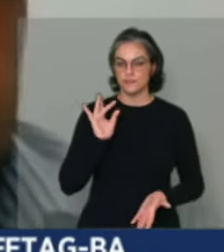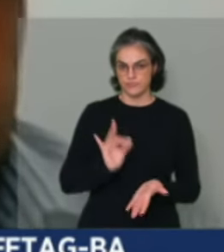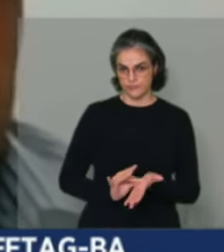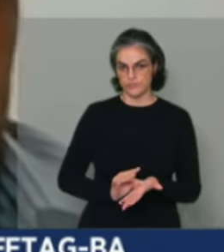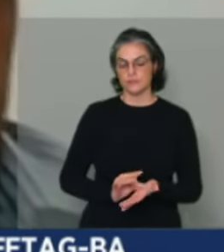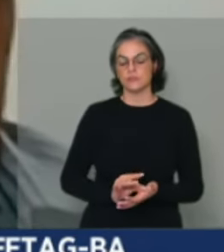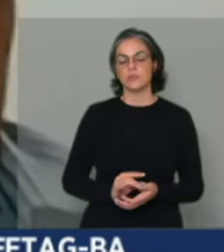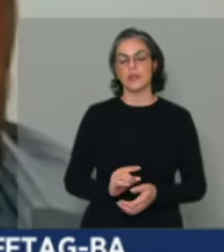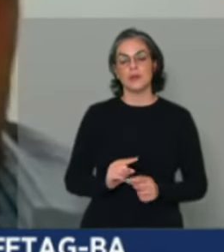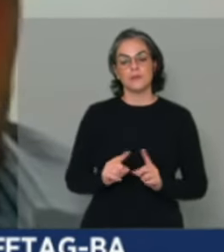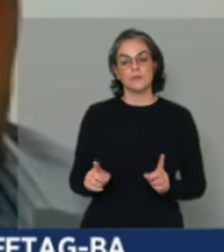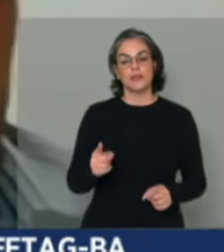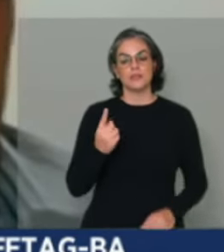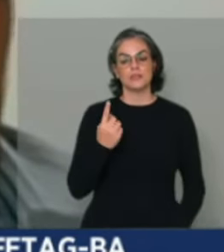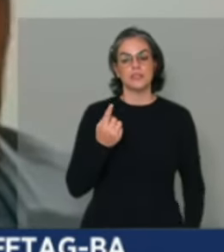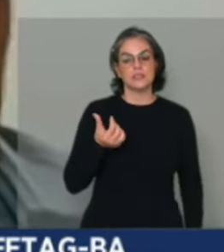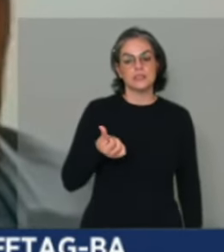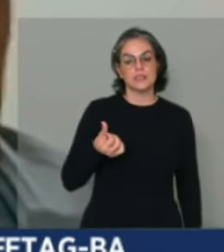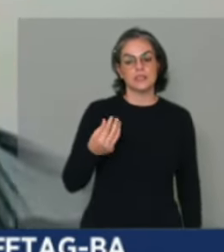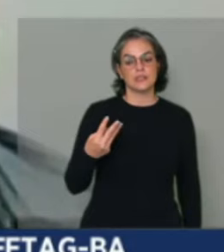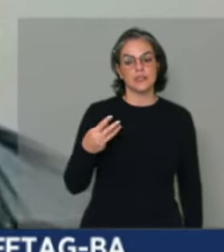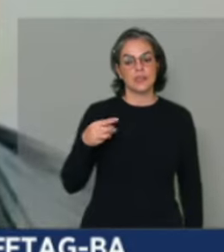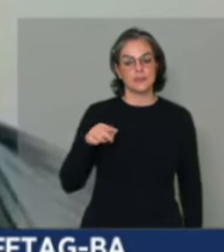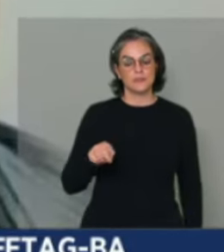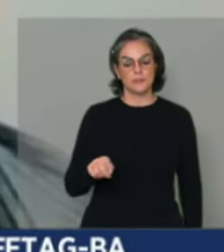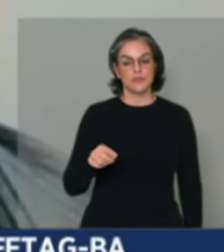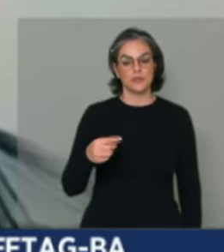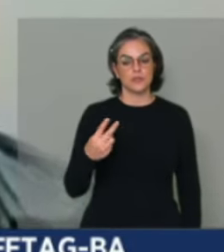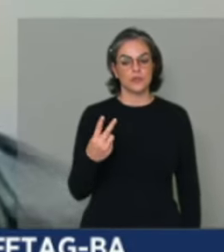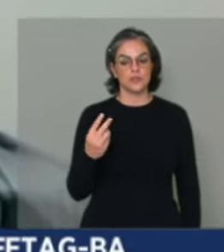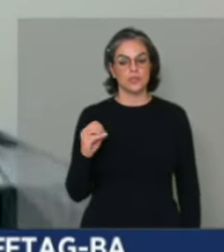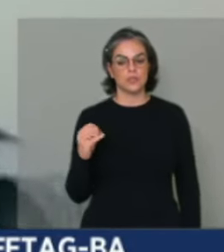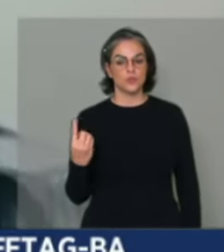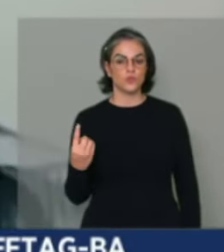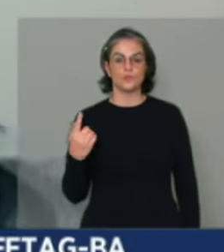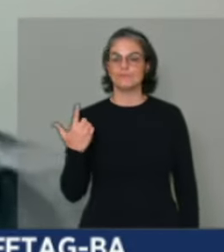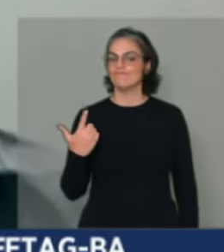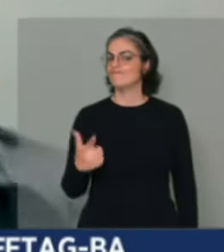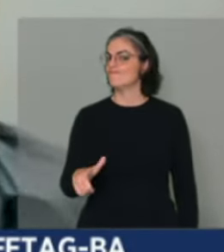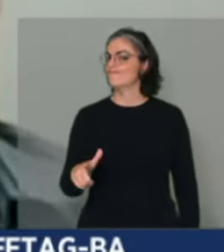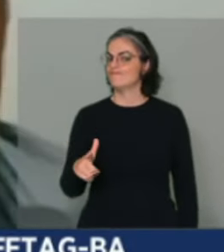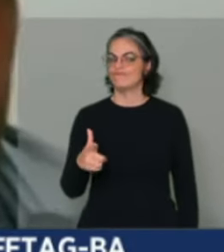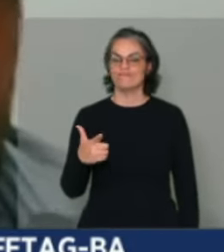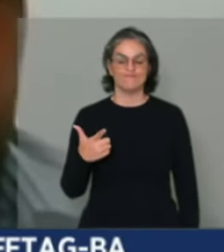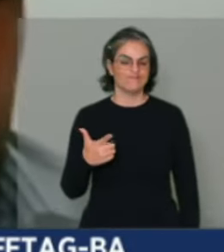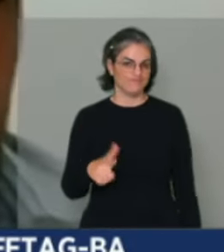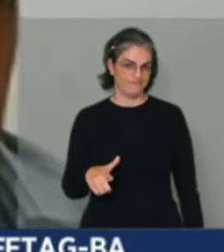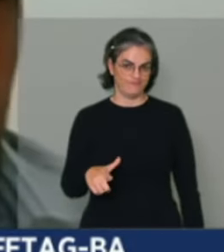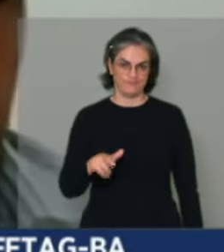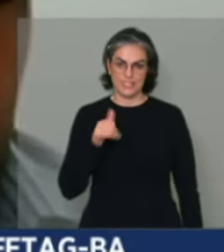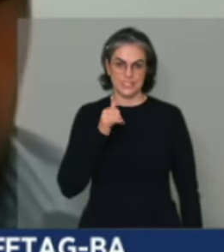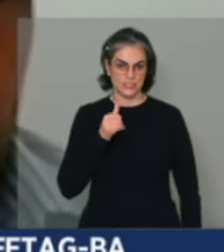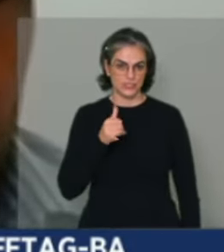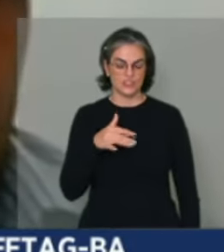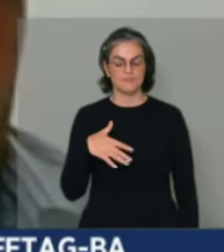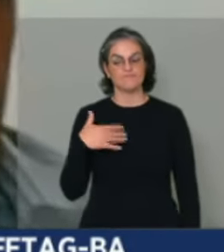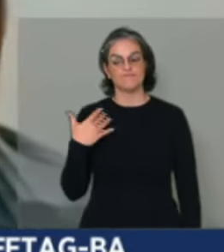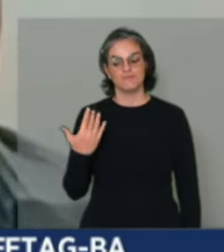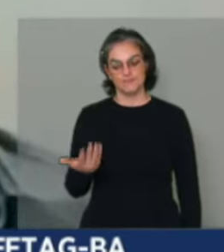163 mil, 201 não possuem. Então, é assim, importante, né?